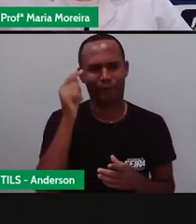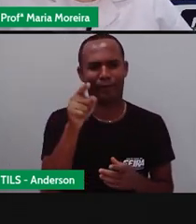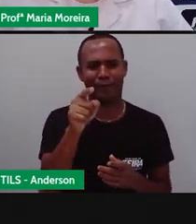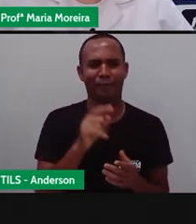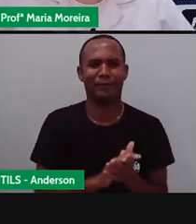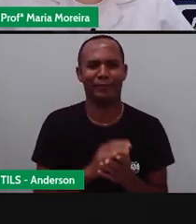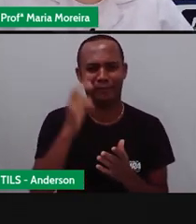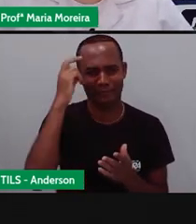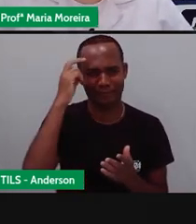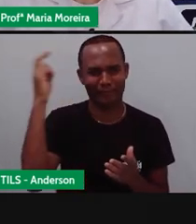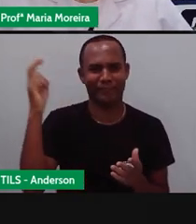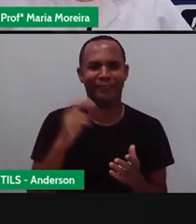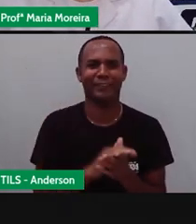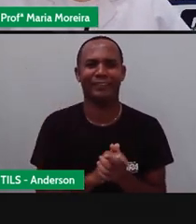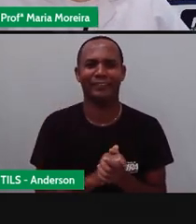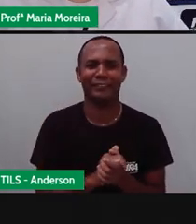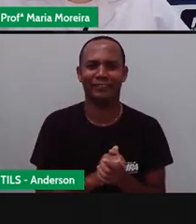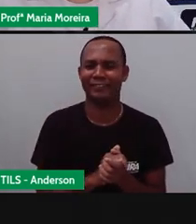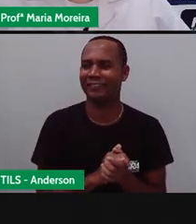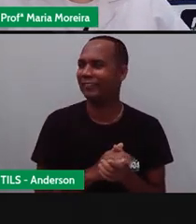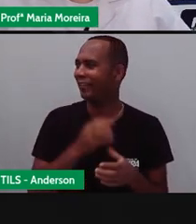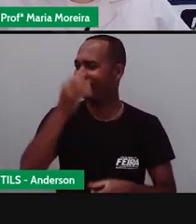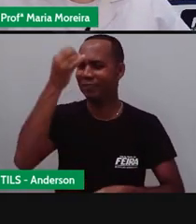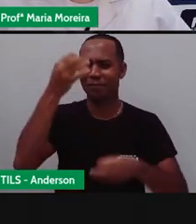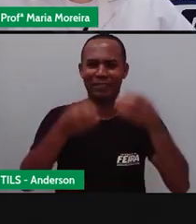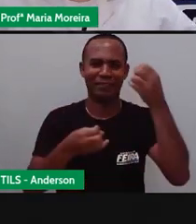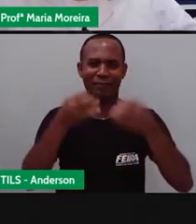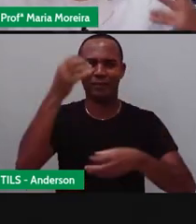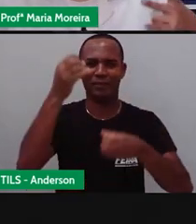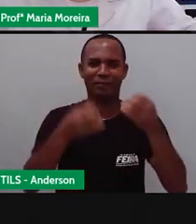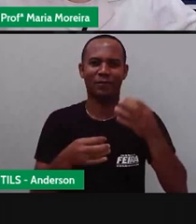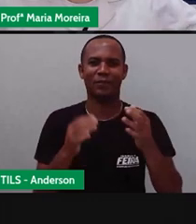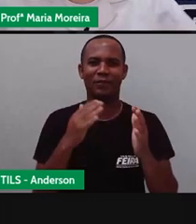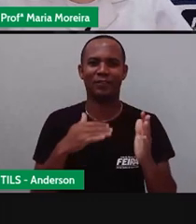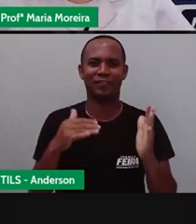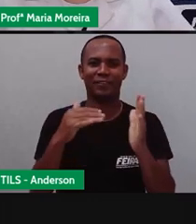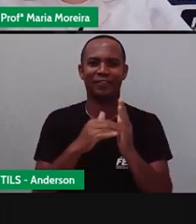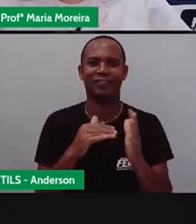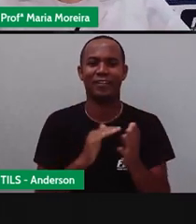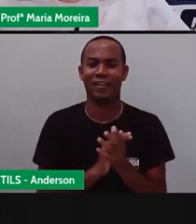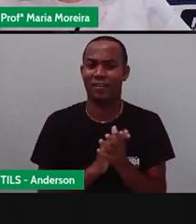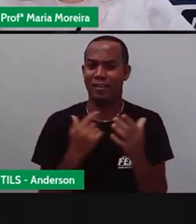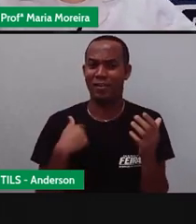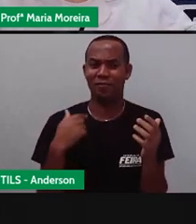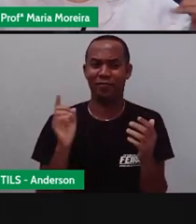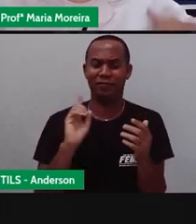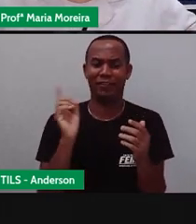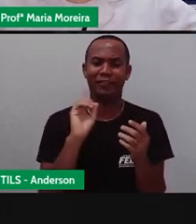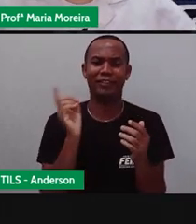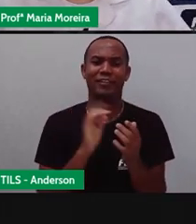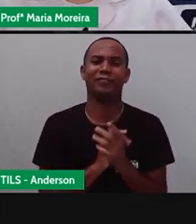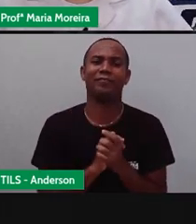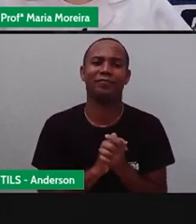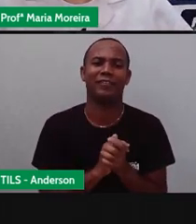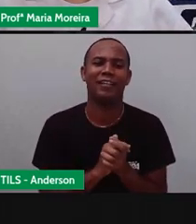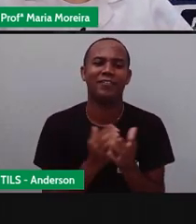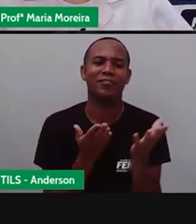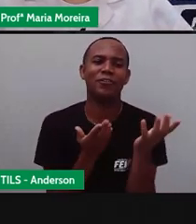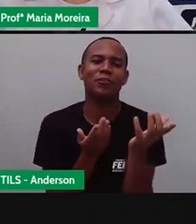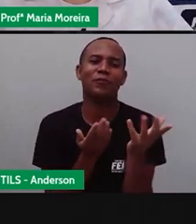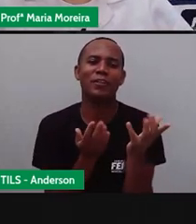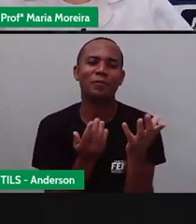O Anderson está dizendo que eu sou daquele tempo. Aí vai dizer que você não lembra do prédio da estação nova. Antes daquela construção ali.